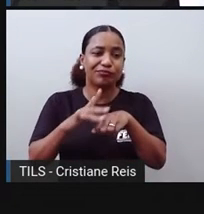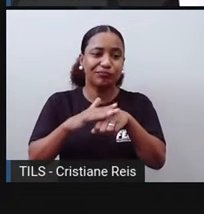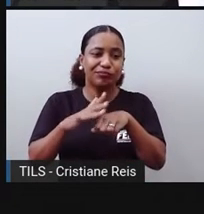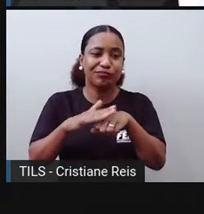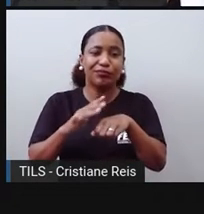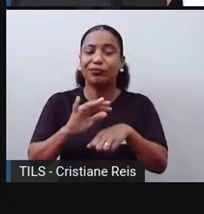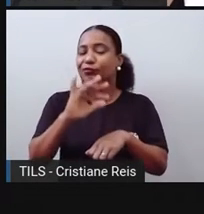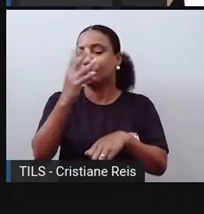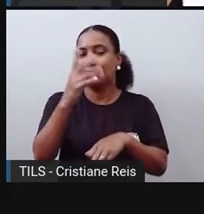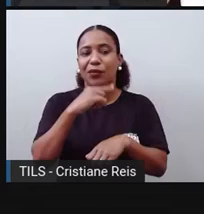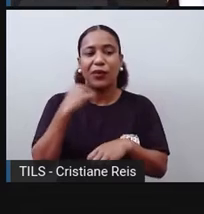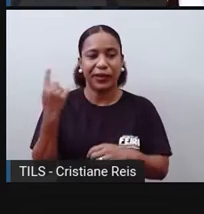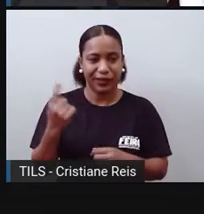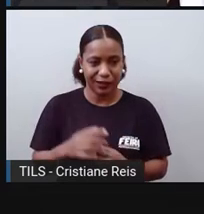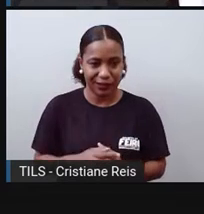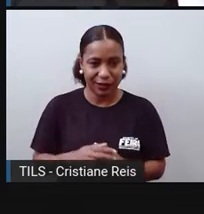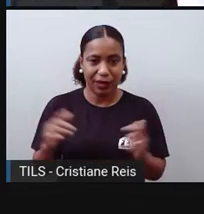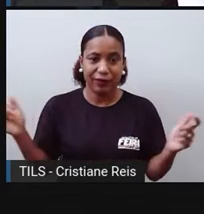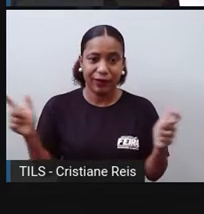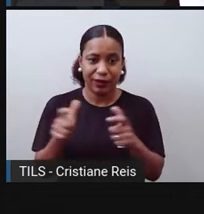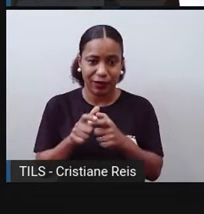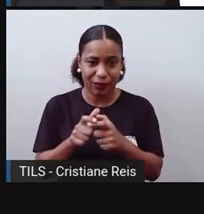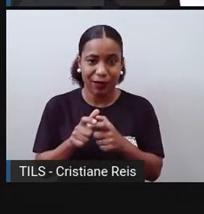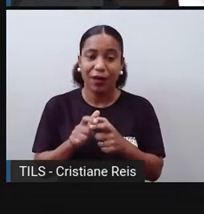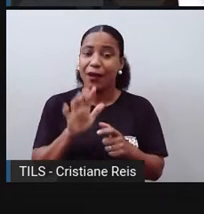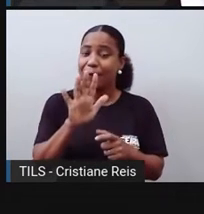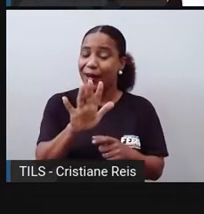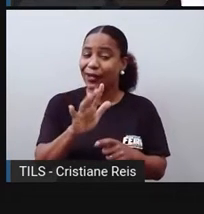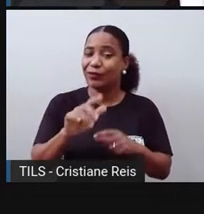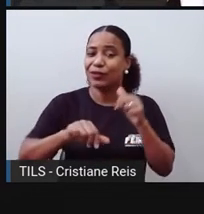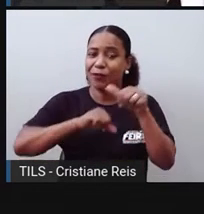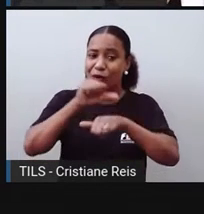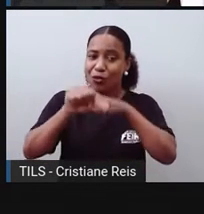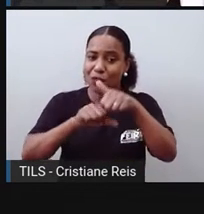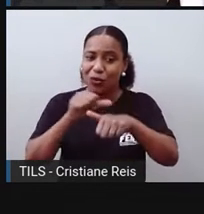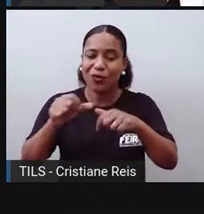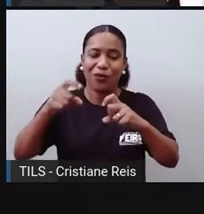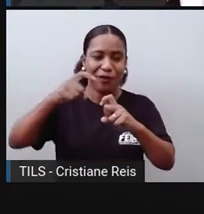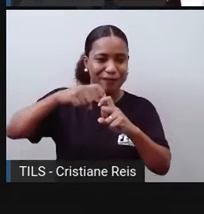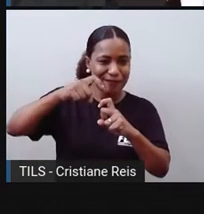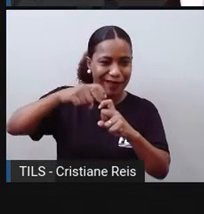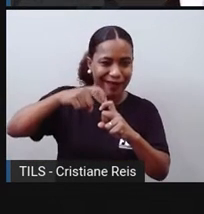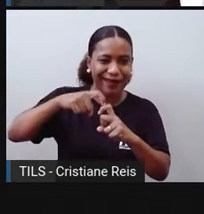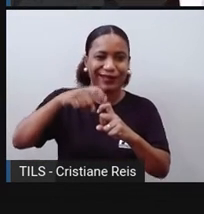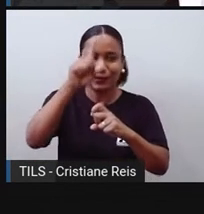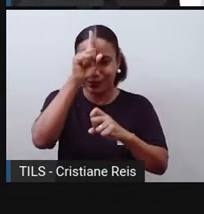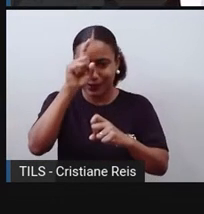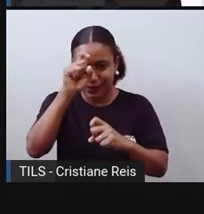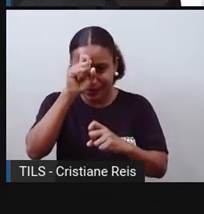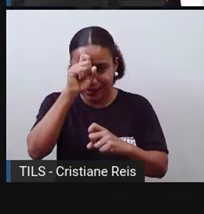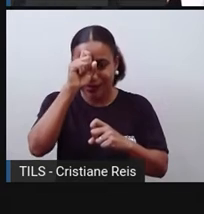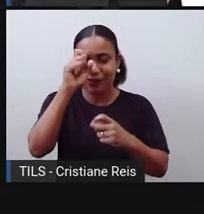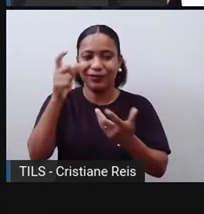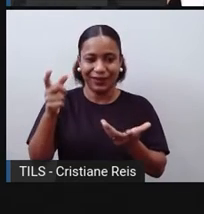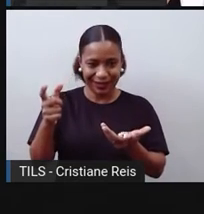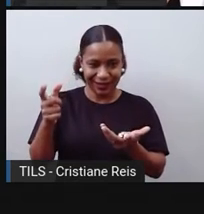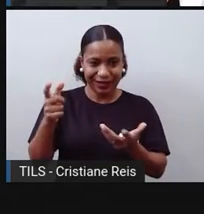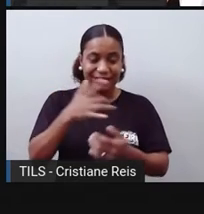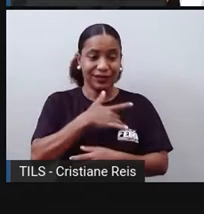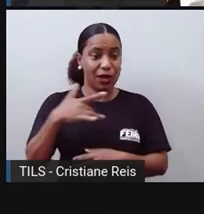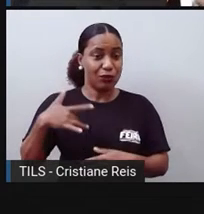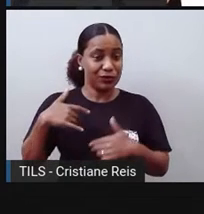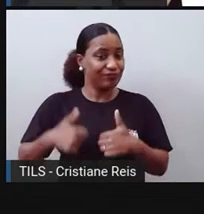melhoria na condição médico-sanitária. E as pessoas passaram a viver mais tempo. O que que aconteceu? Eles passaram a ter